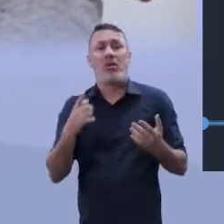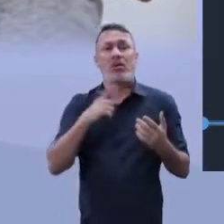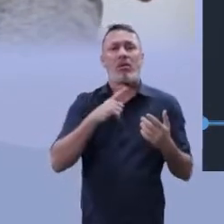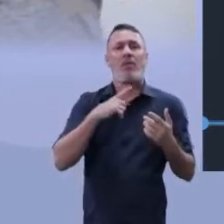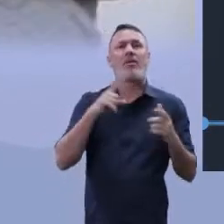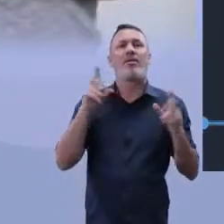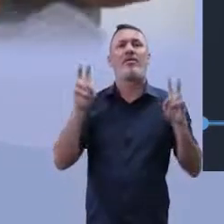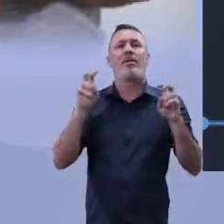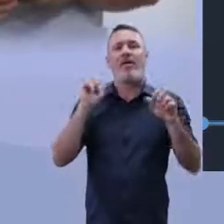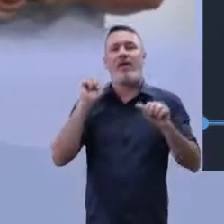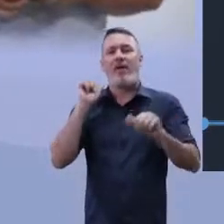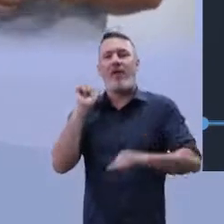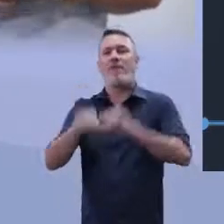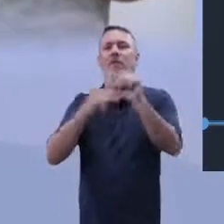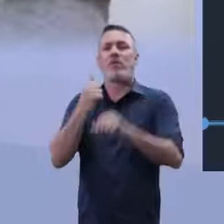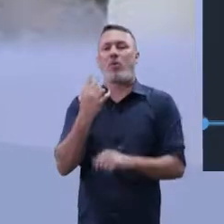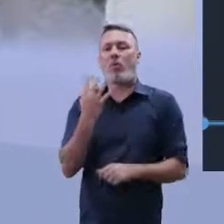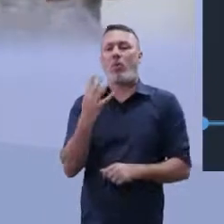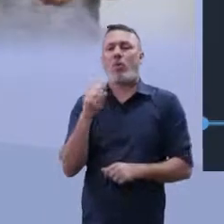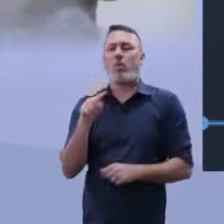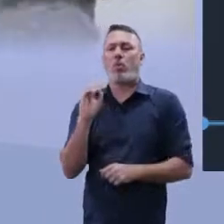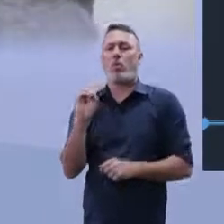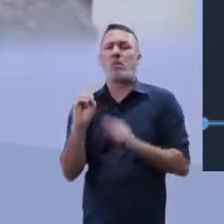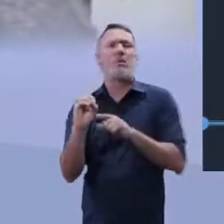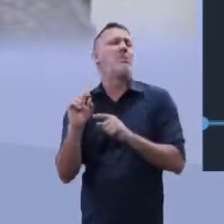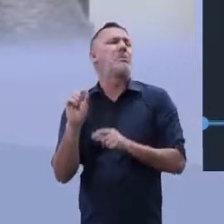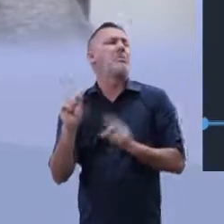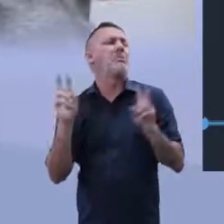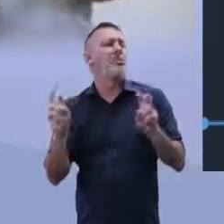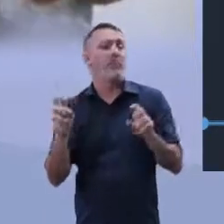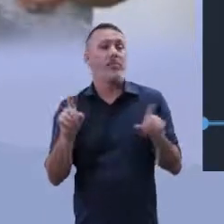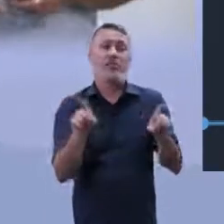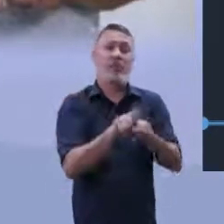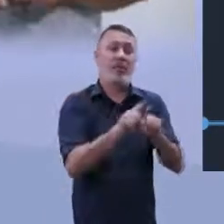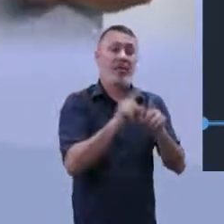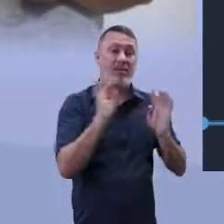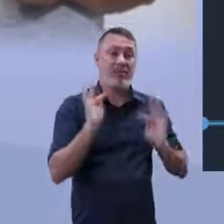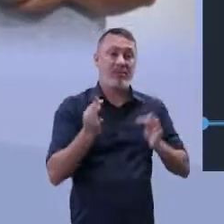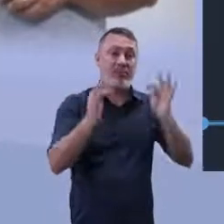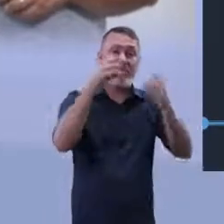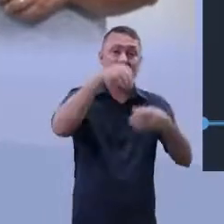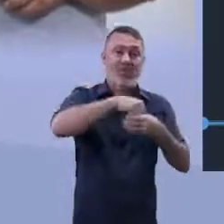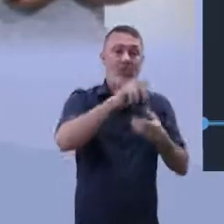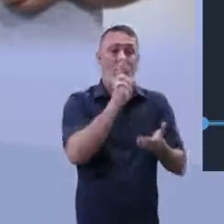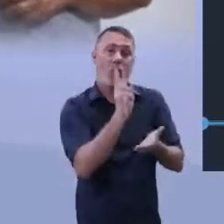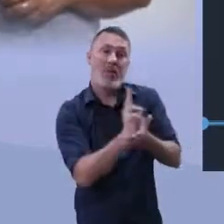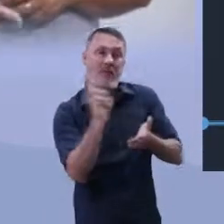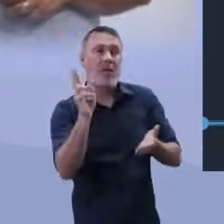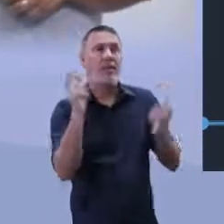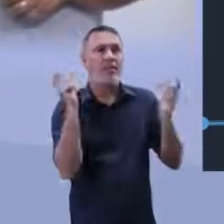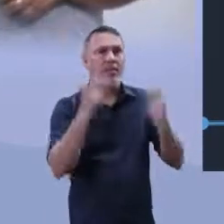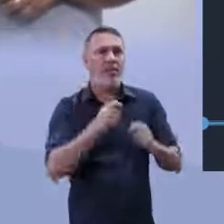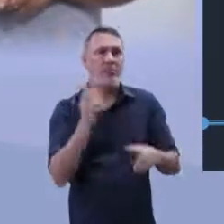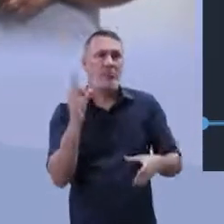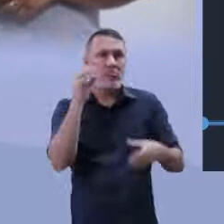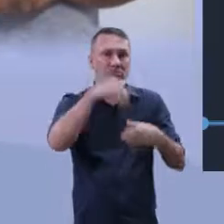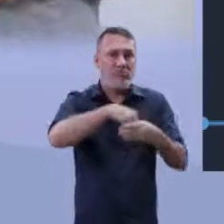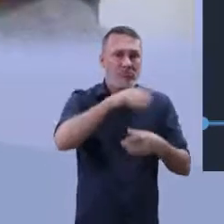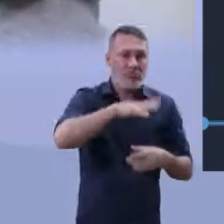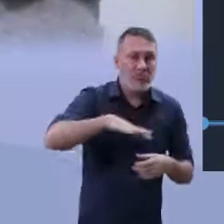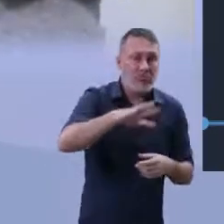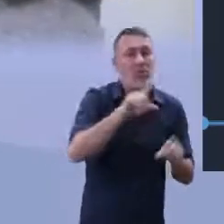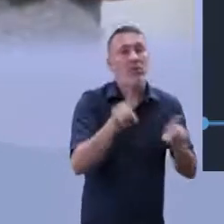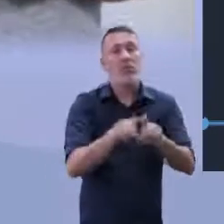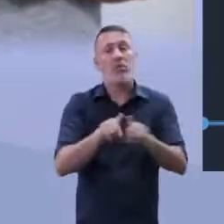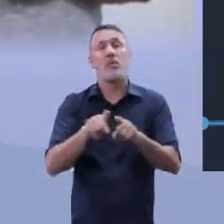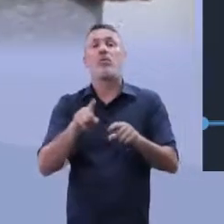4.0? E o que as tecnologias nas escolas, nas universidades, podem colocar ou retirar